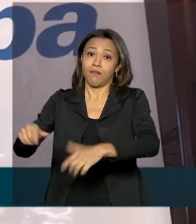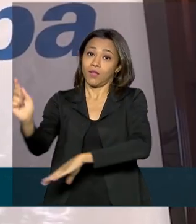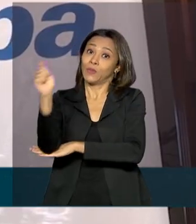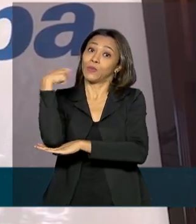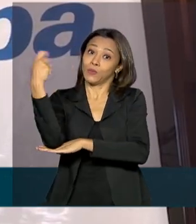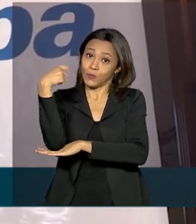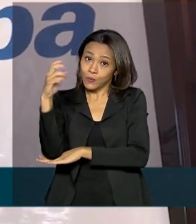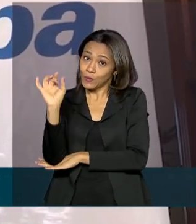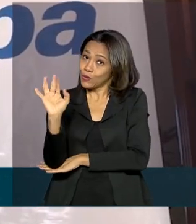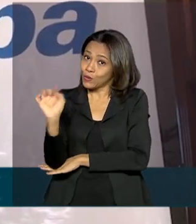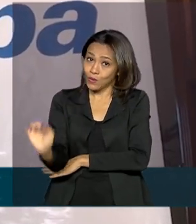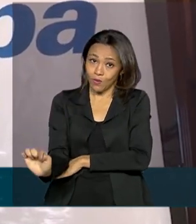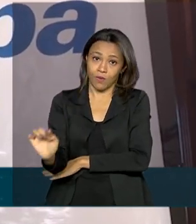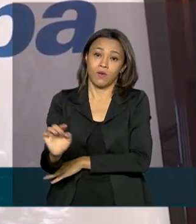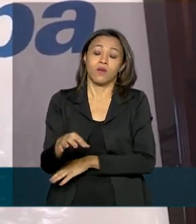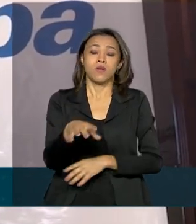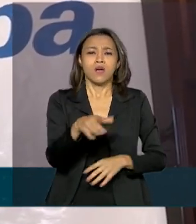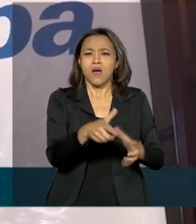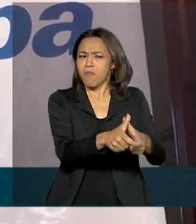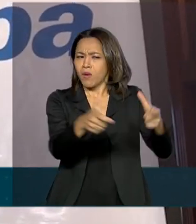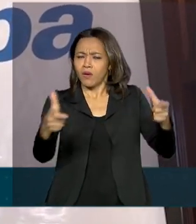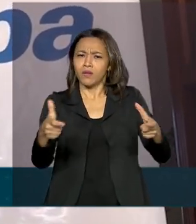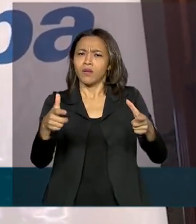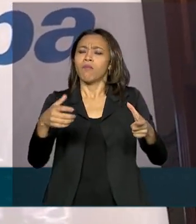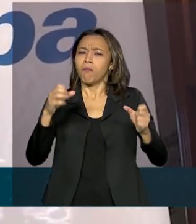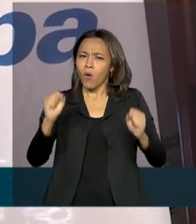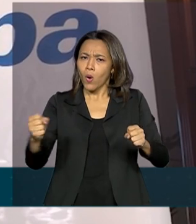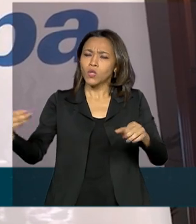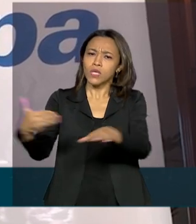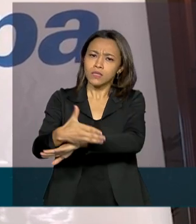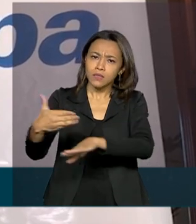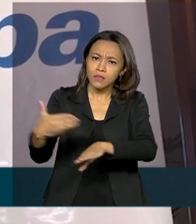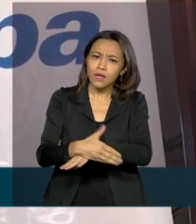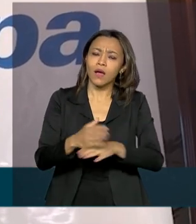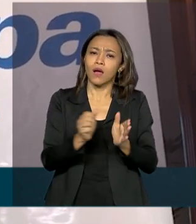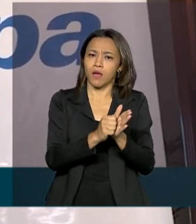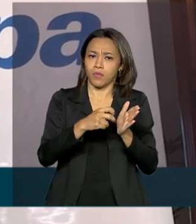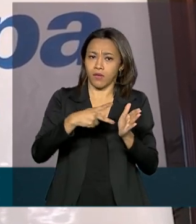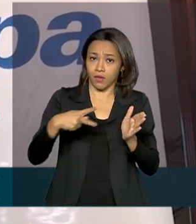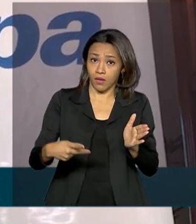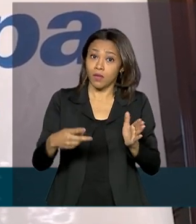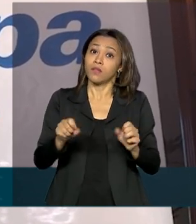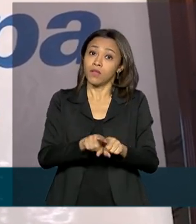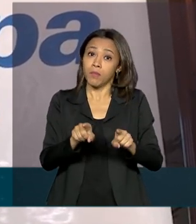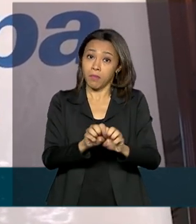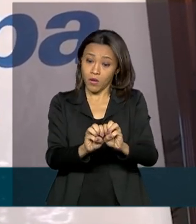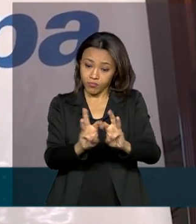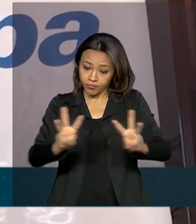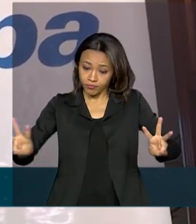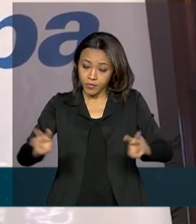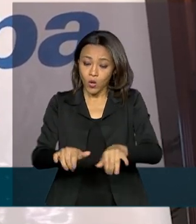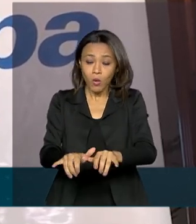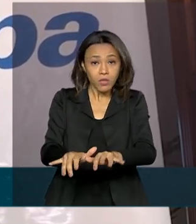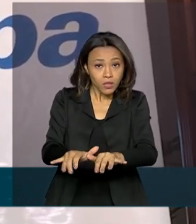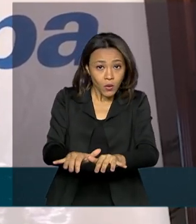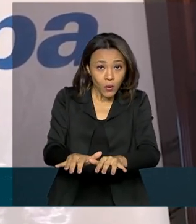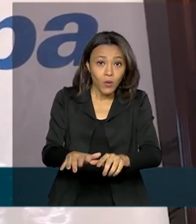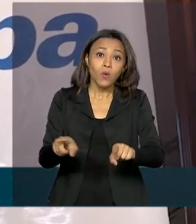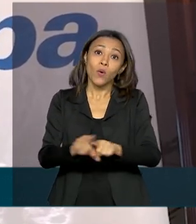Os usuários, de um modo geral, como produtores, poderão utilizar não apenas a versão web, mas também o